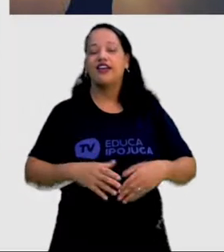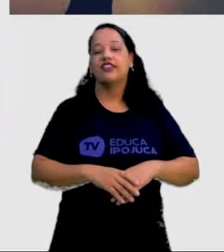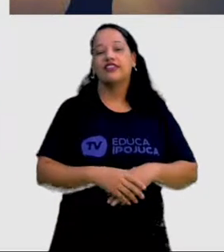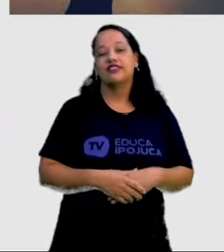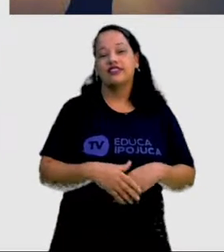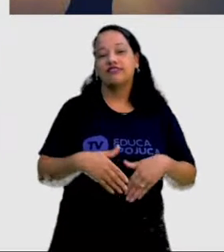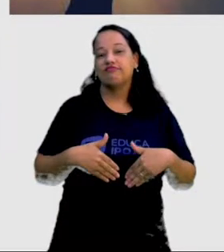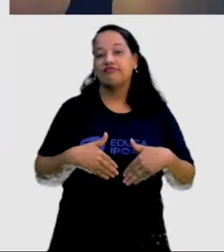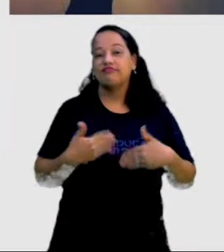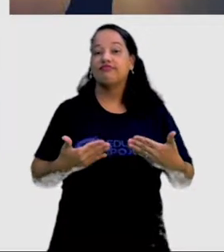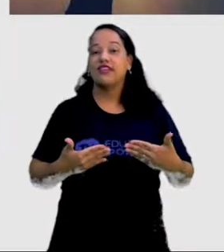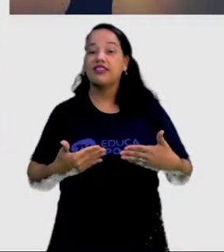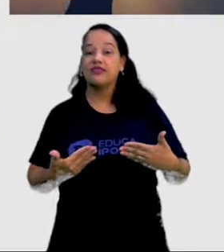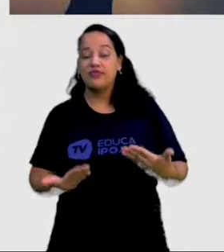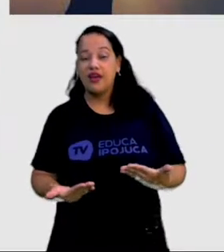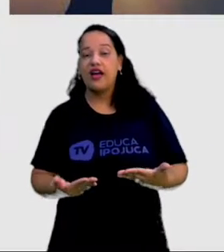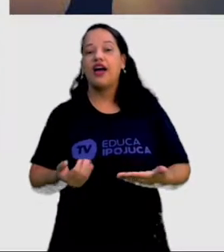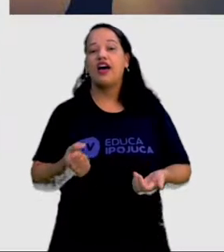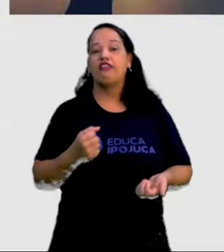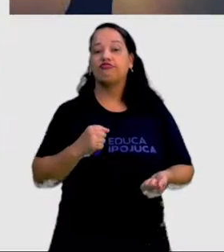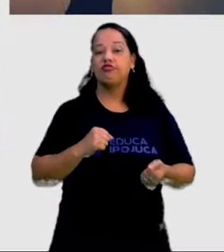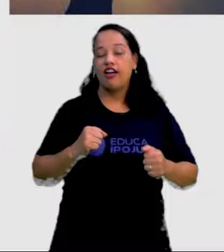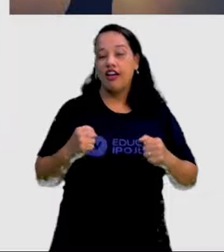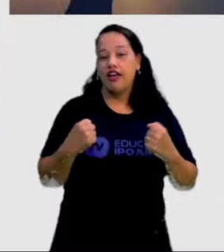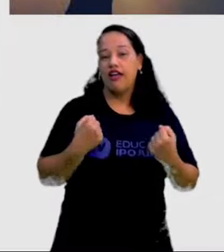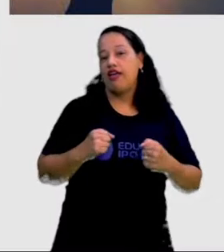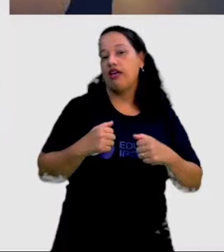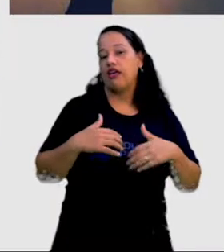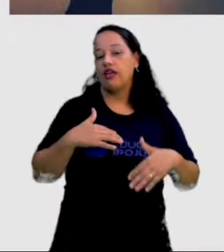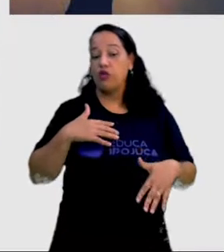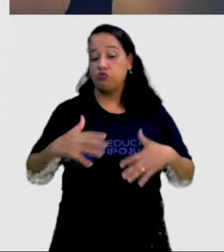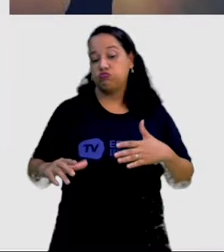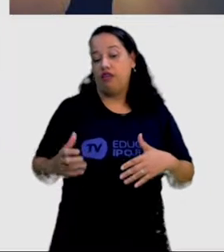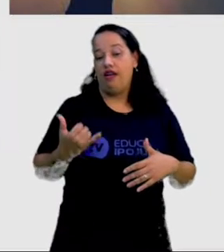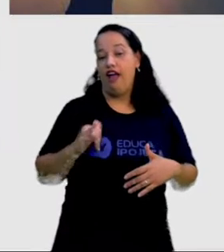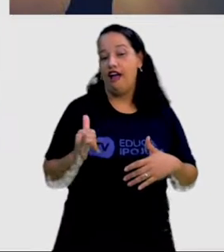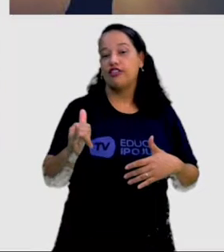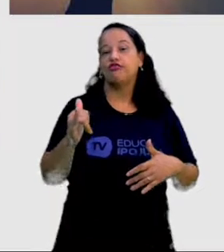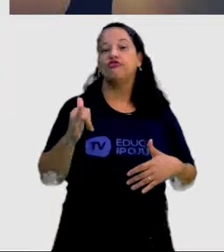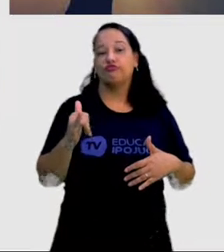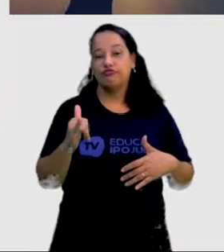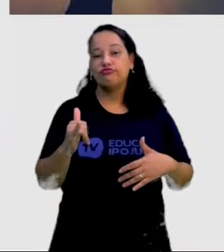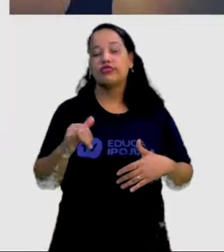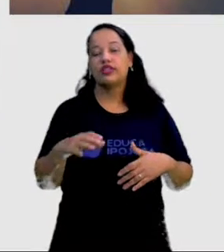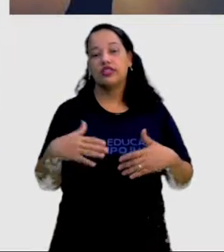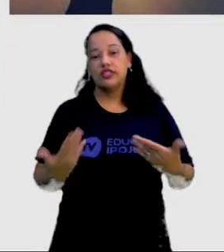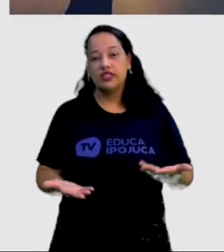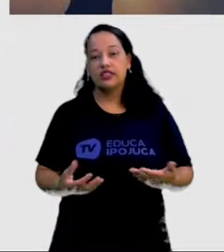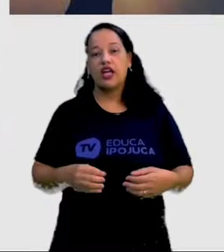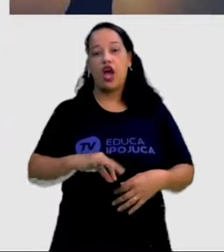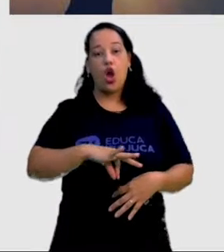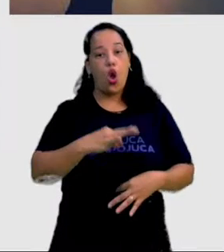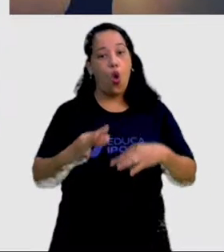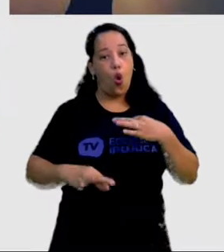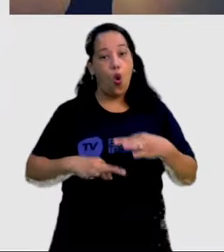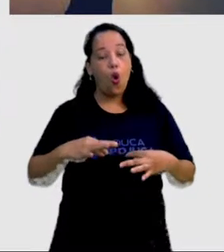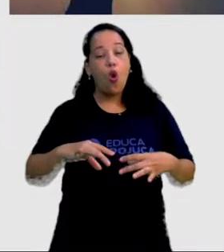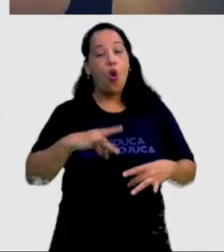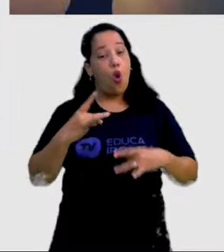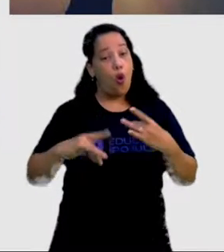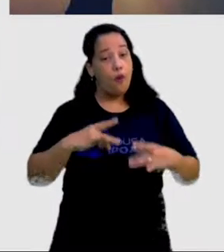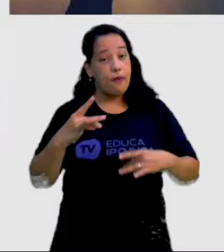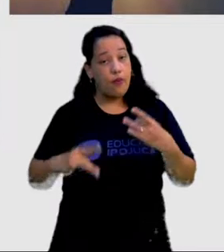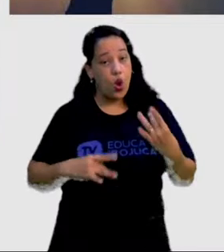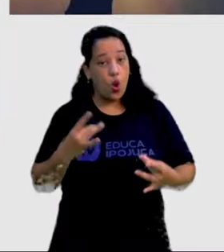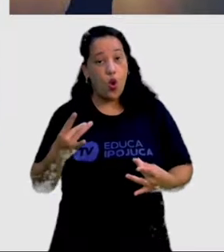mais energia. Então o organismo, ele vai liberar hormônios e outras substâncias químicas